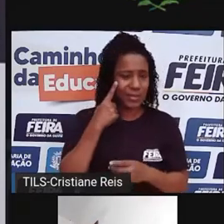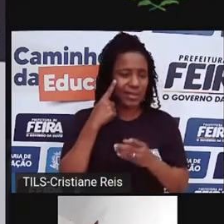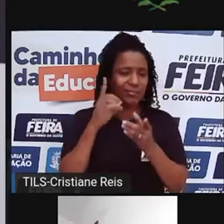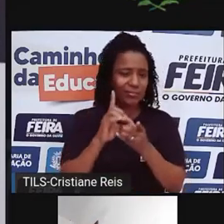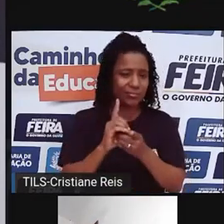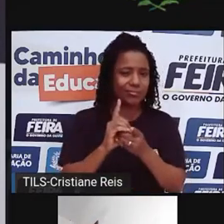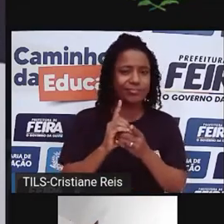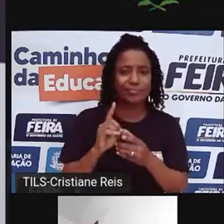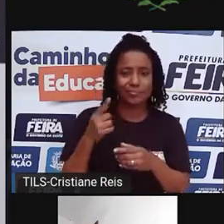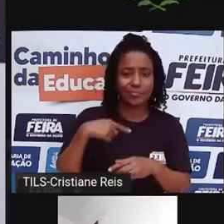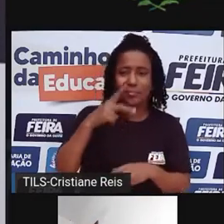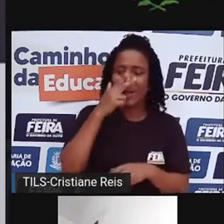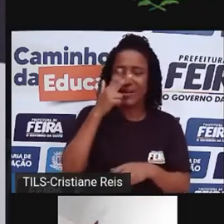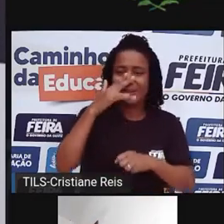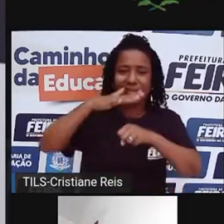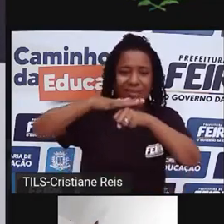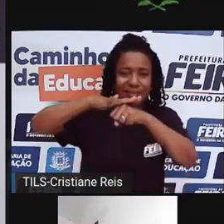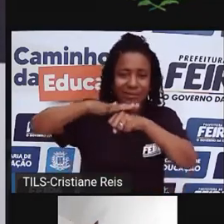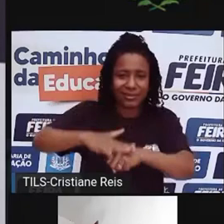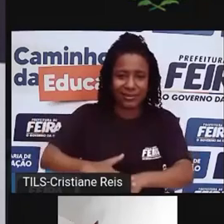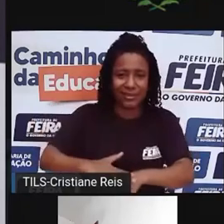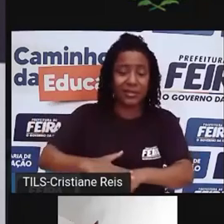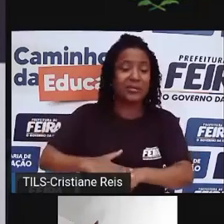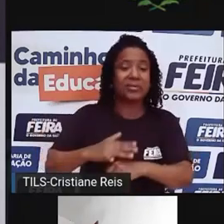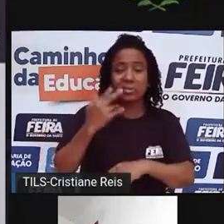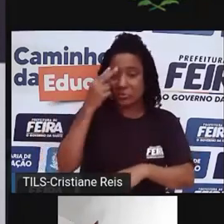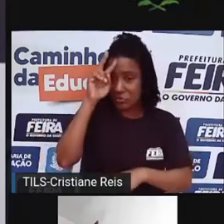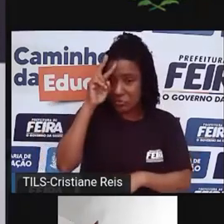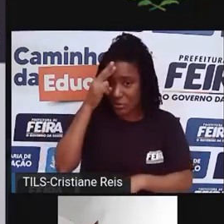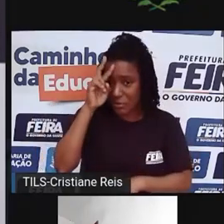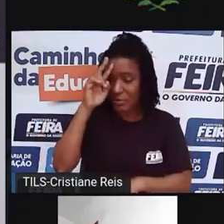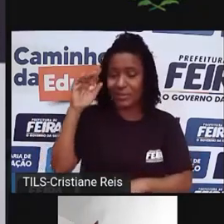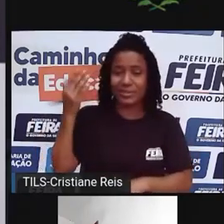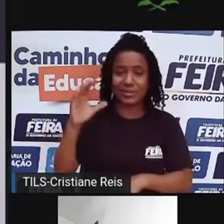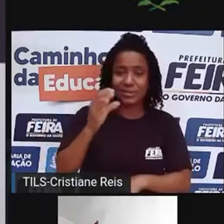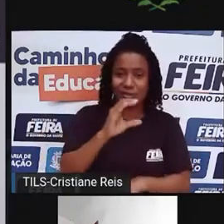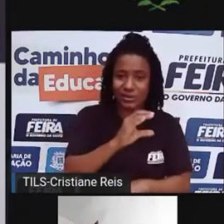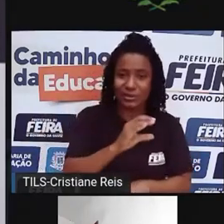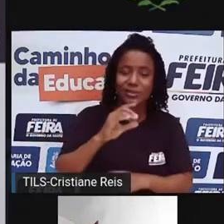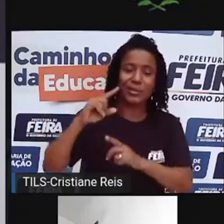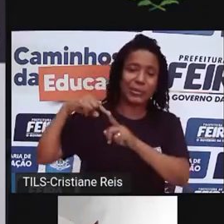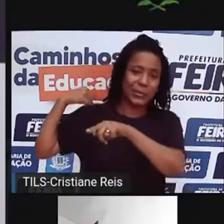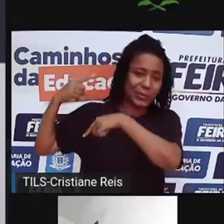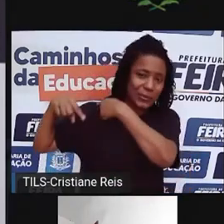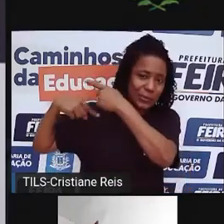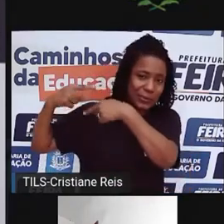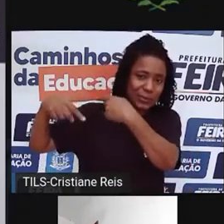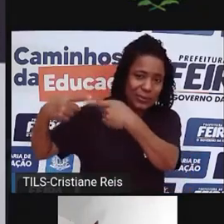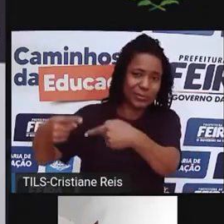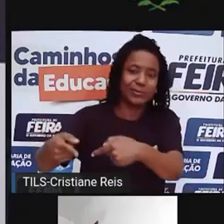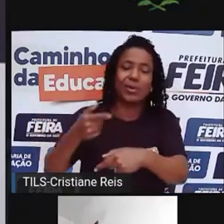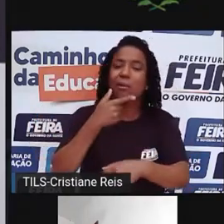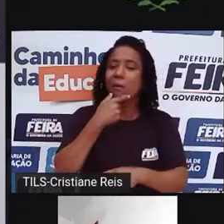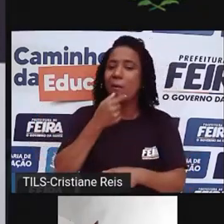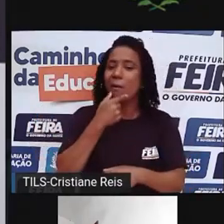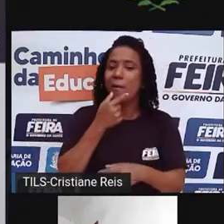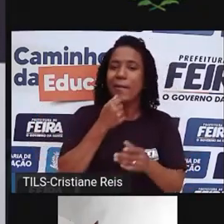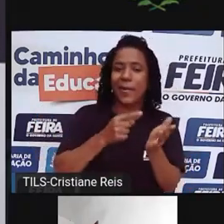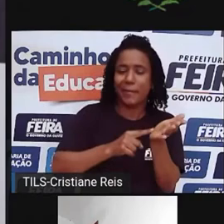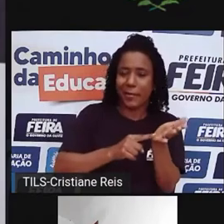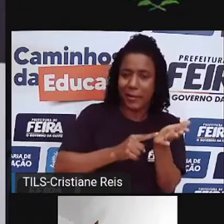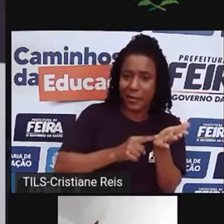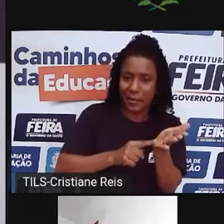do ponto de vista histórico, científico, onde a gente só vê cientistas homens brancos, embora tenhamos cientistas mulheres,